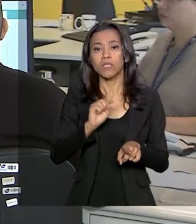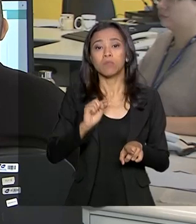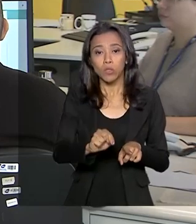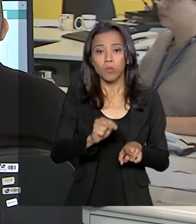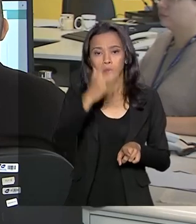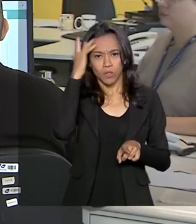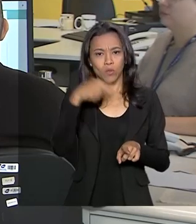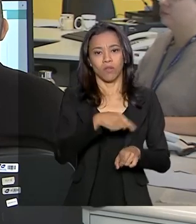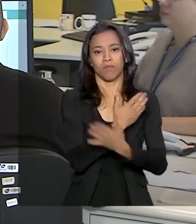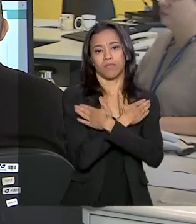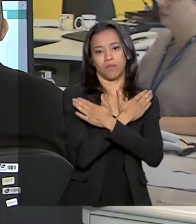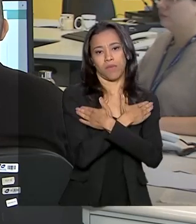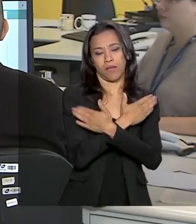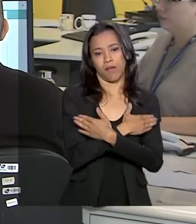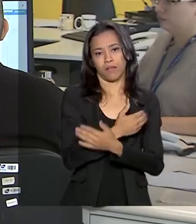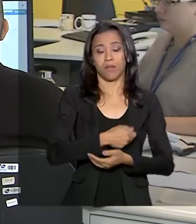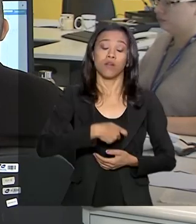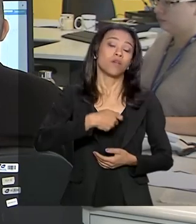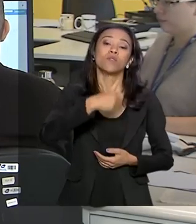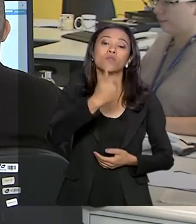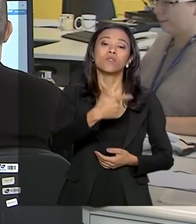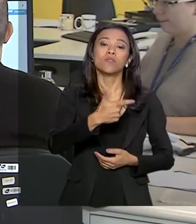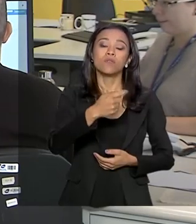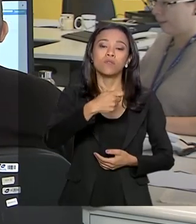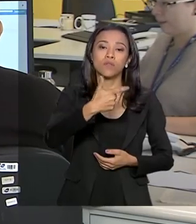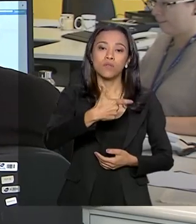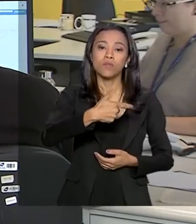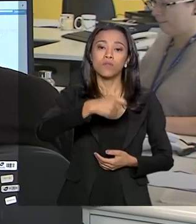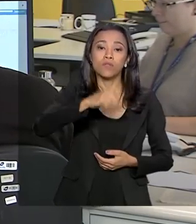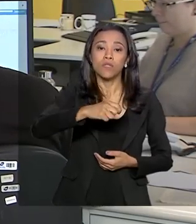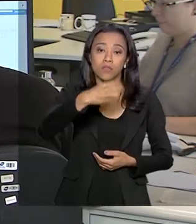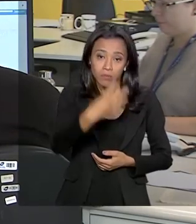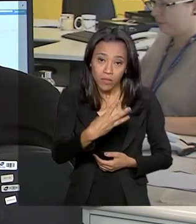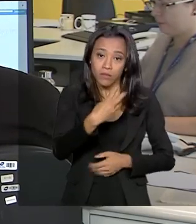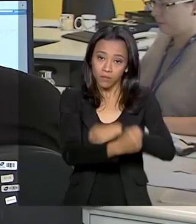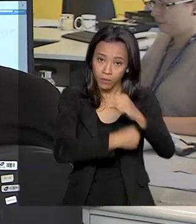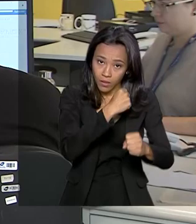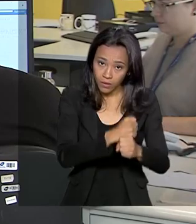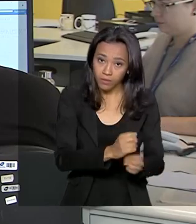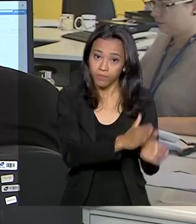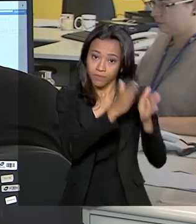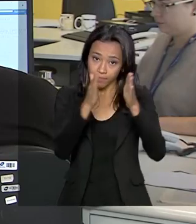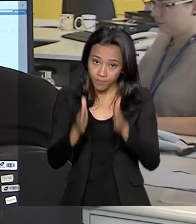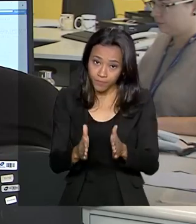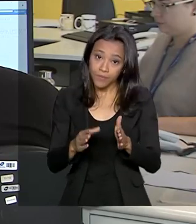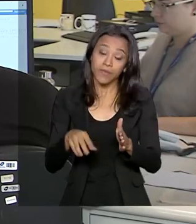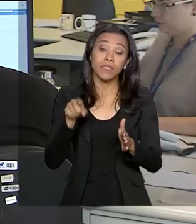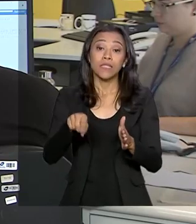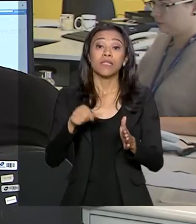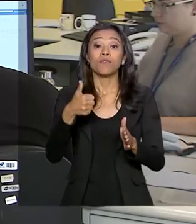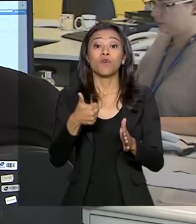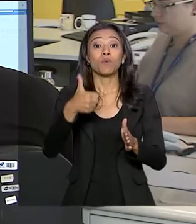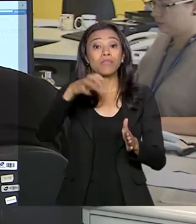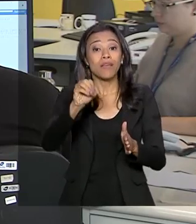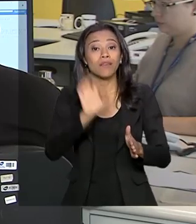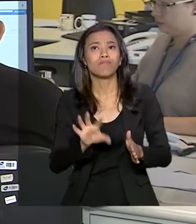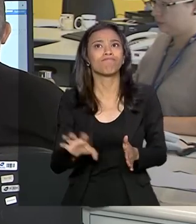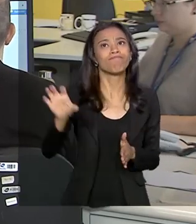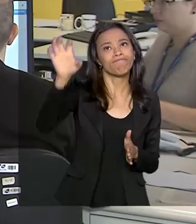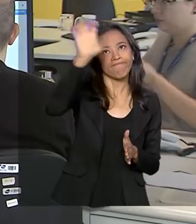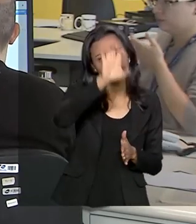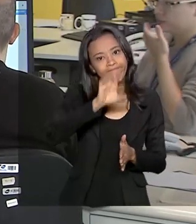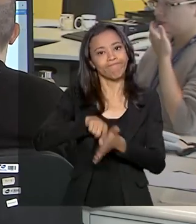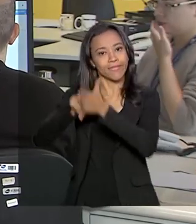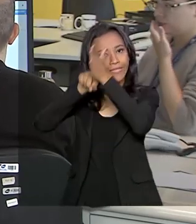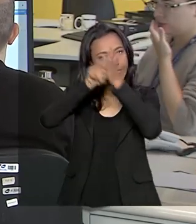desempregadas no segundo trimestre do ano. A desocupação foi menor em 10 das 27 unidades da Federação e